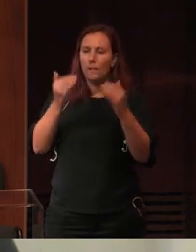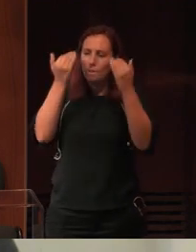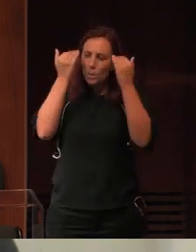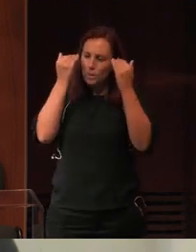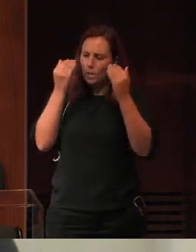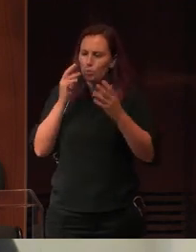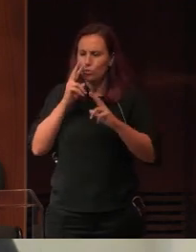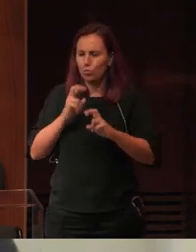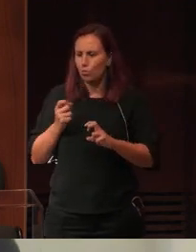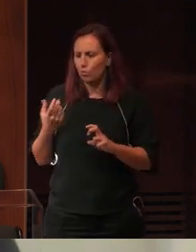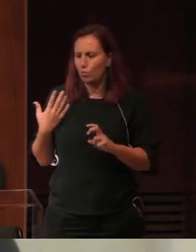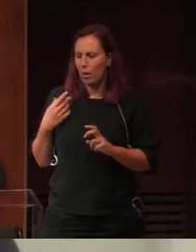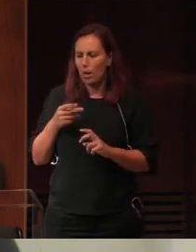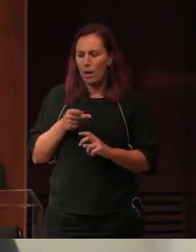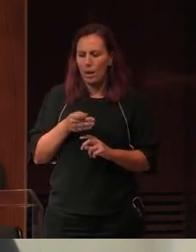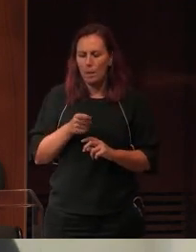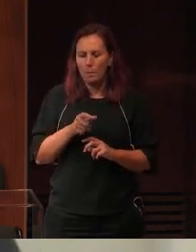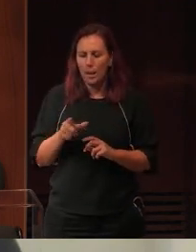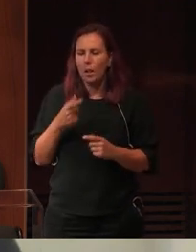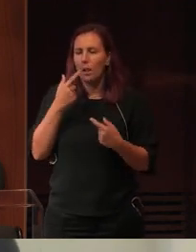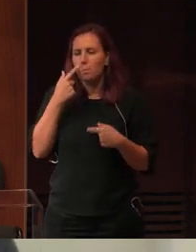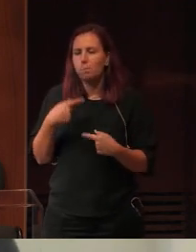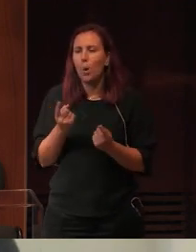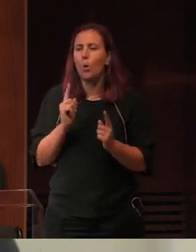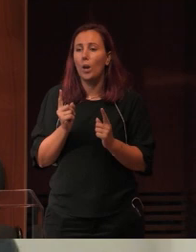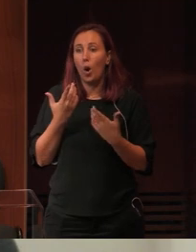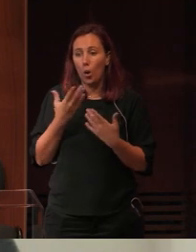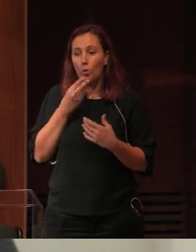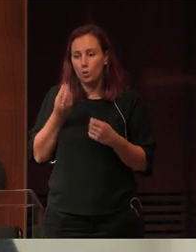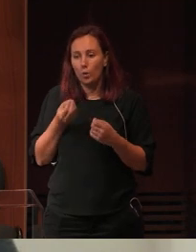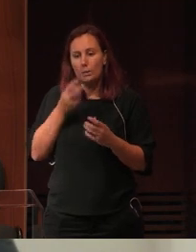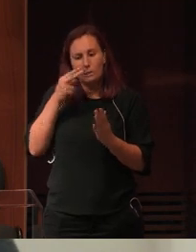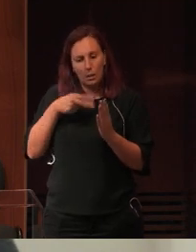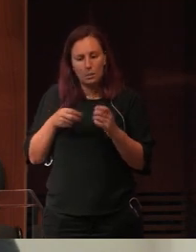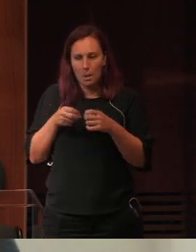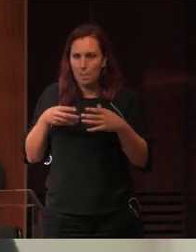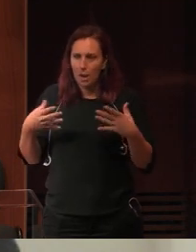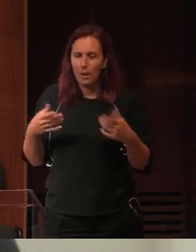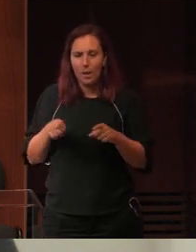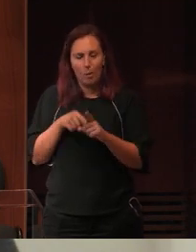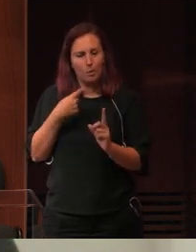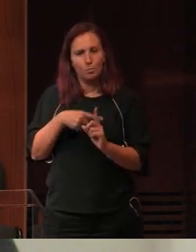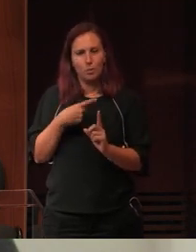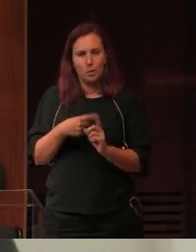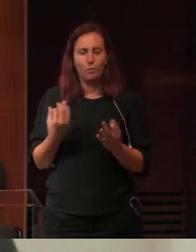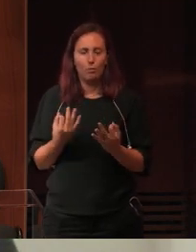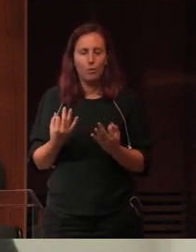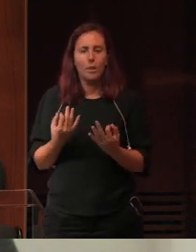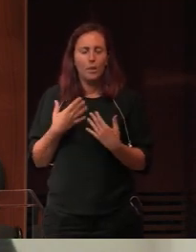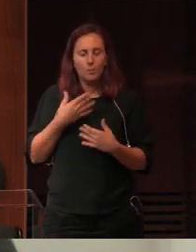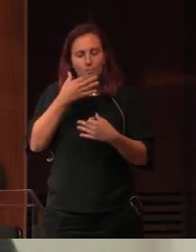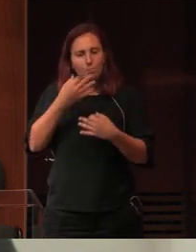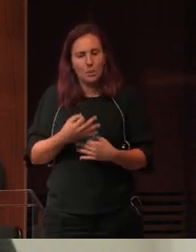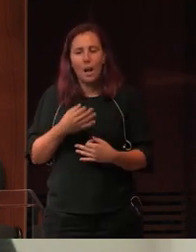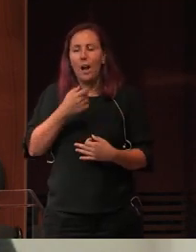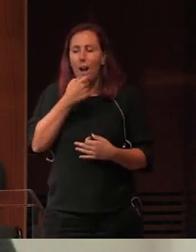estudo recente pela APEL que mostra que há mais jovens a ler, o que é um sinal muito animador e eu tenho a certeza que se